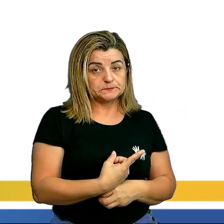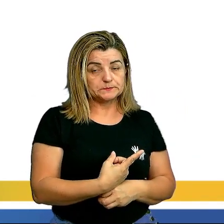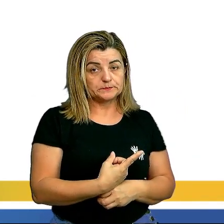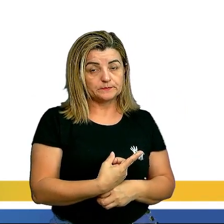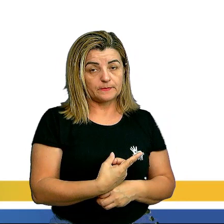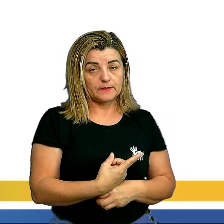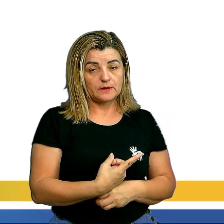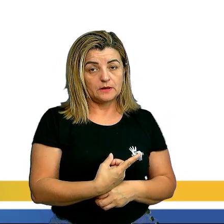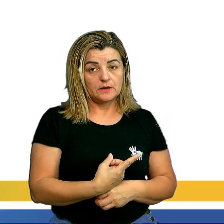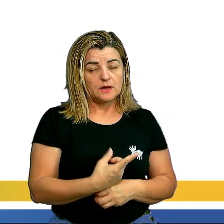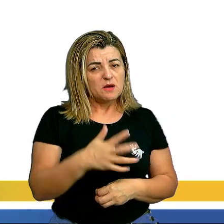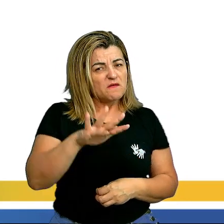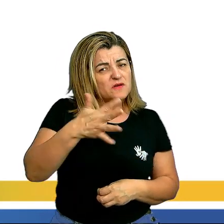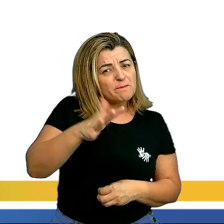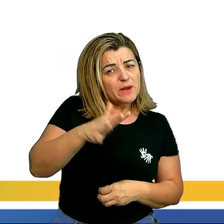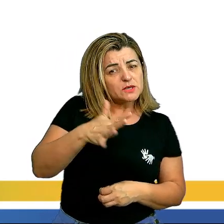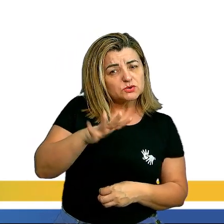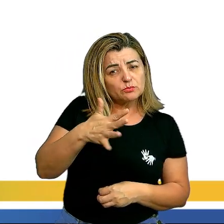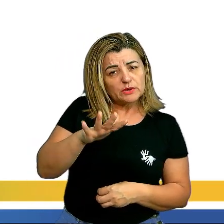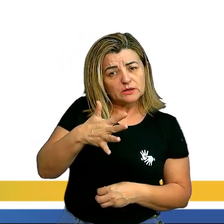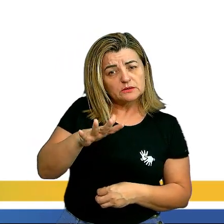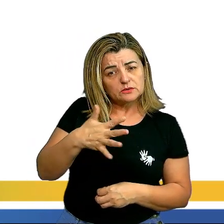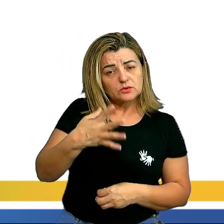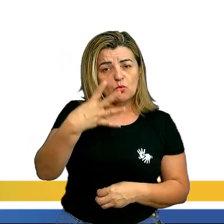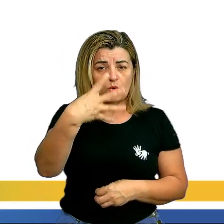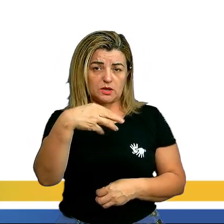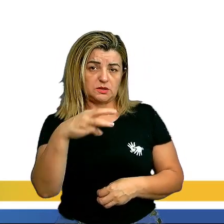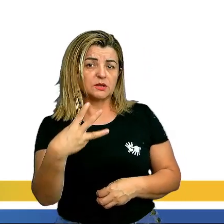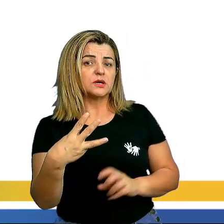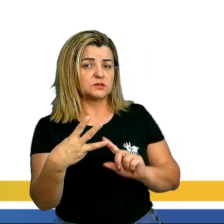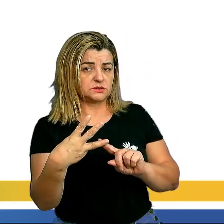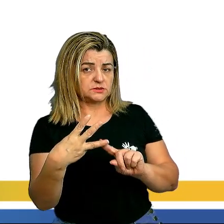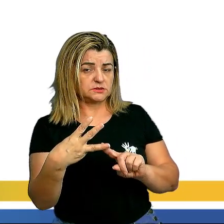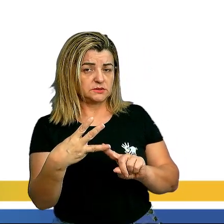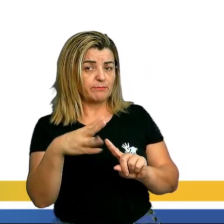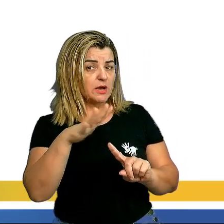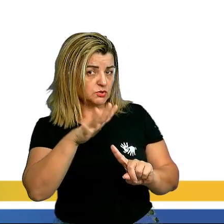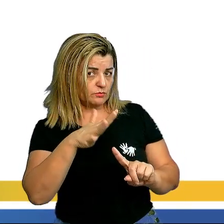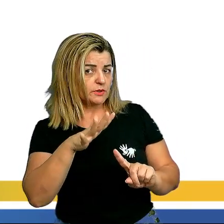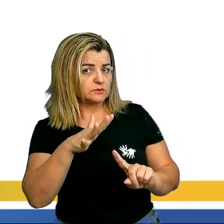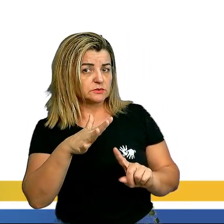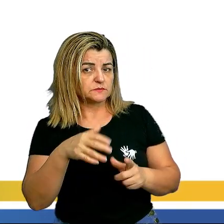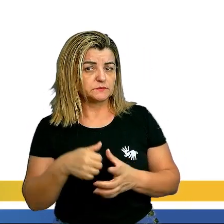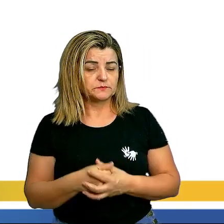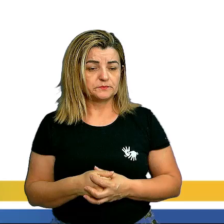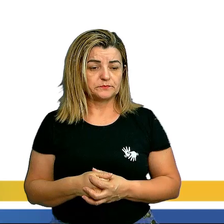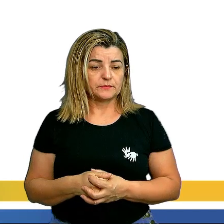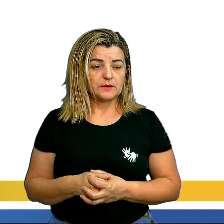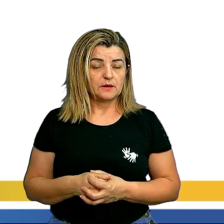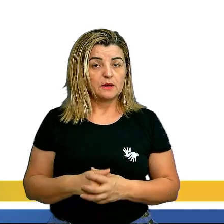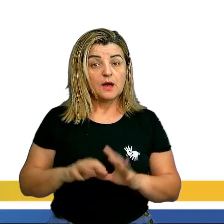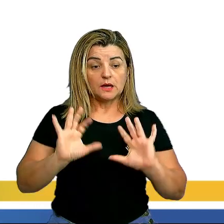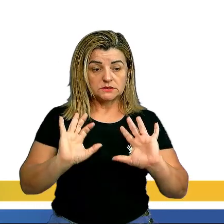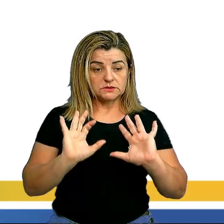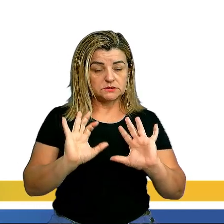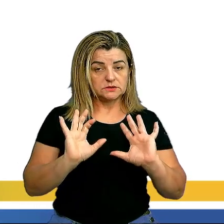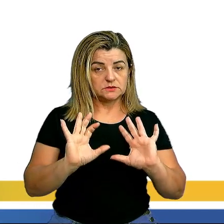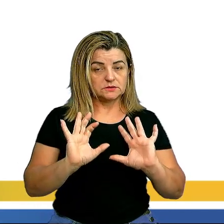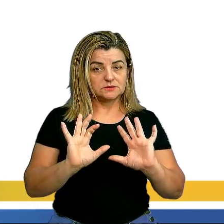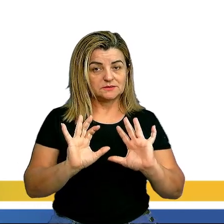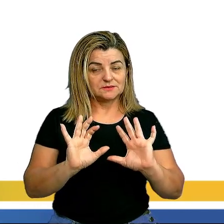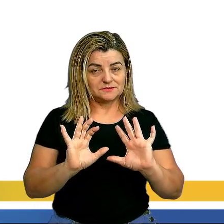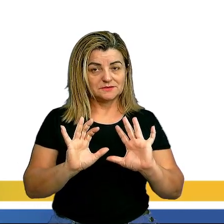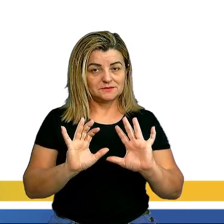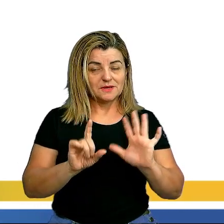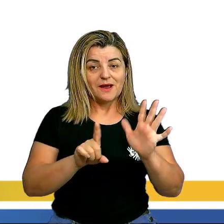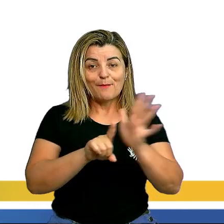Então ele vai ficar mais ou menos 43, tá? Aproximadamente. Portanto, aí, a nossa